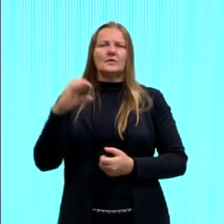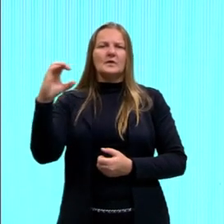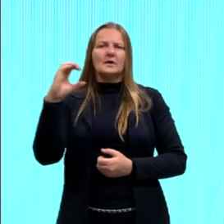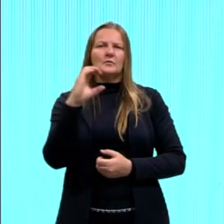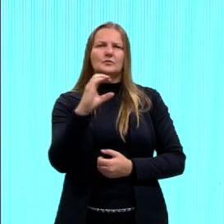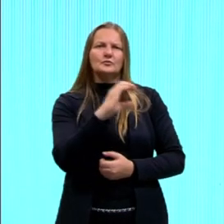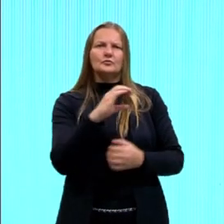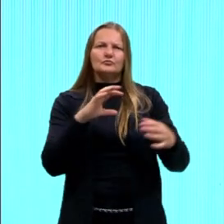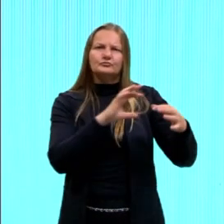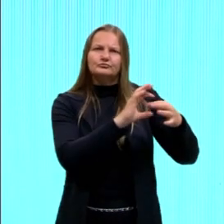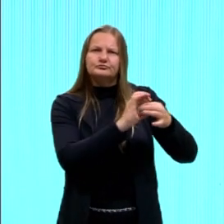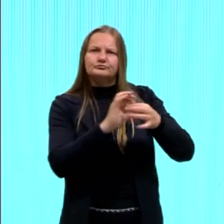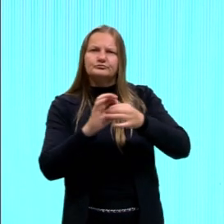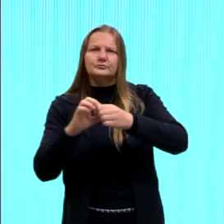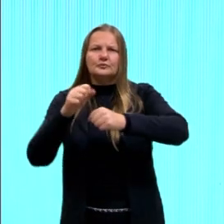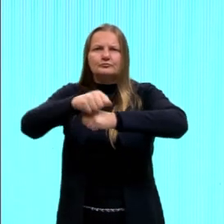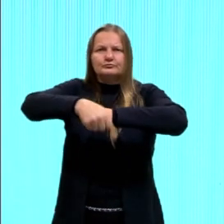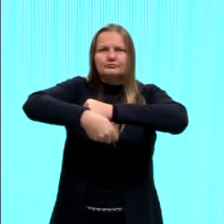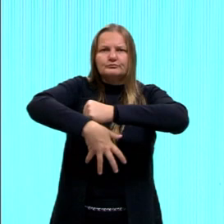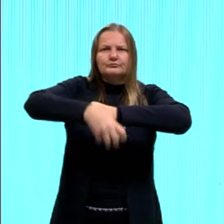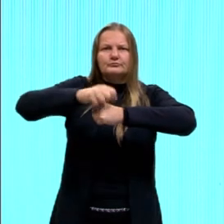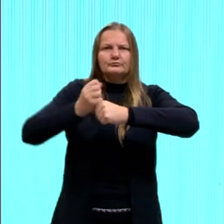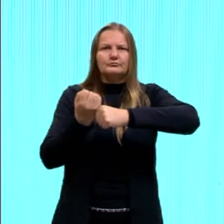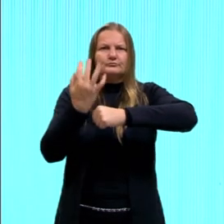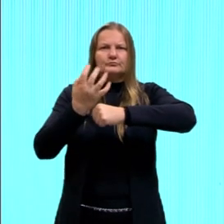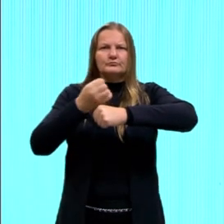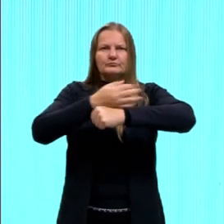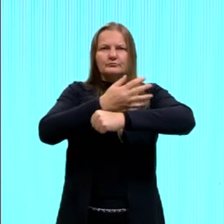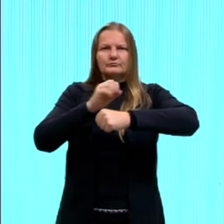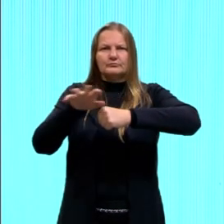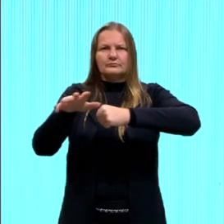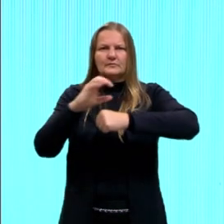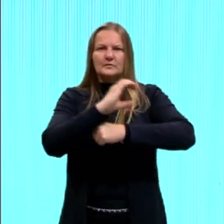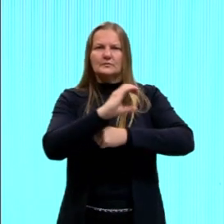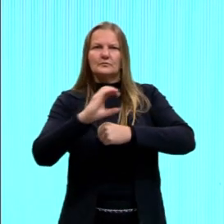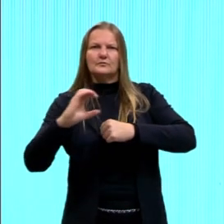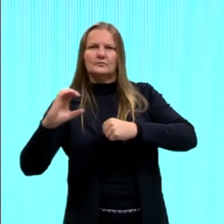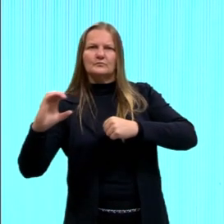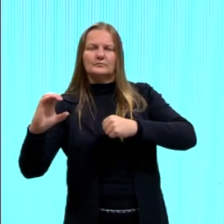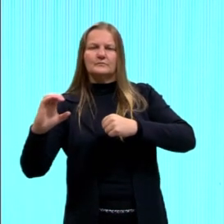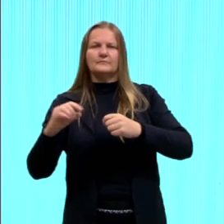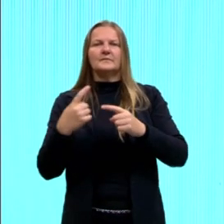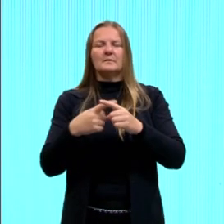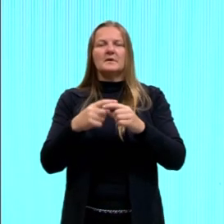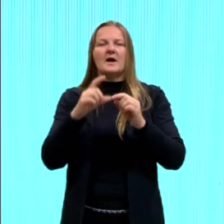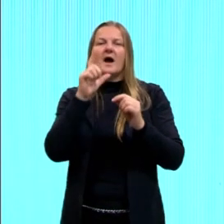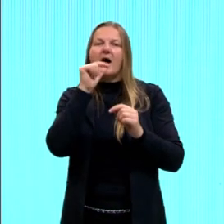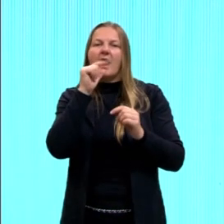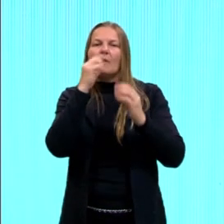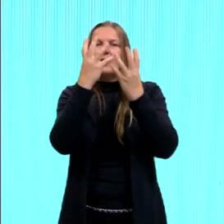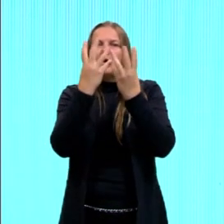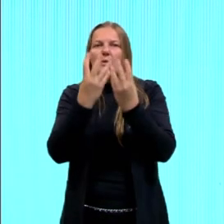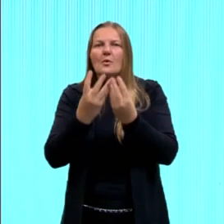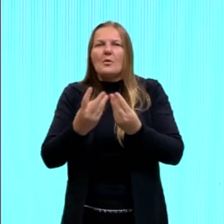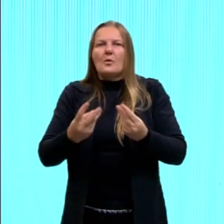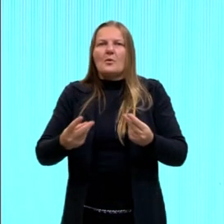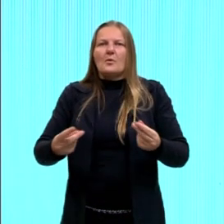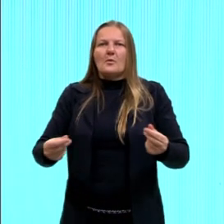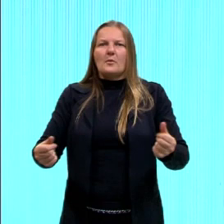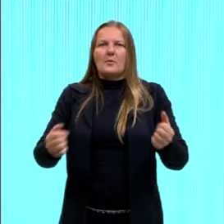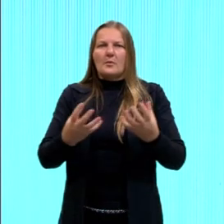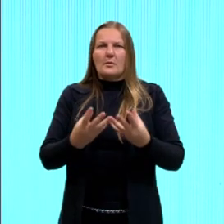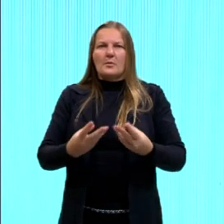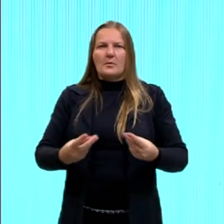formando ali cadeias carbônicas super grandes, né, e aí o que vai acontecendo? Vai perdendo também a água, gurizada. Então, isso é